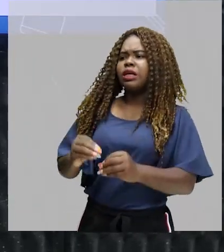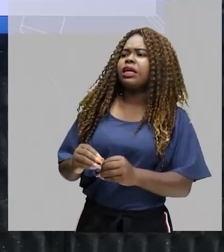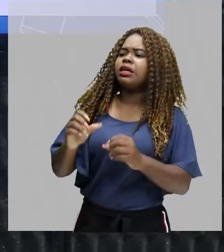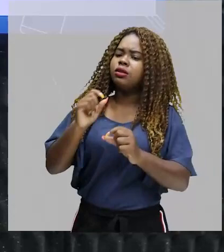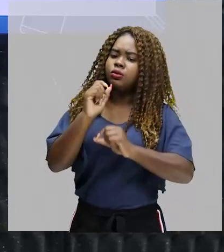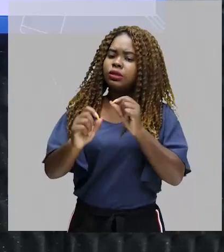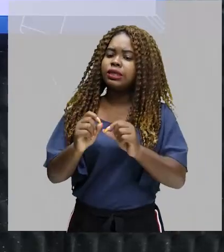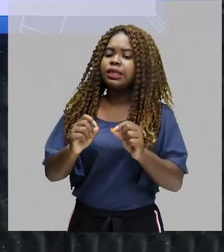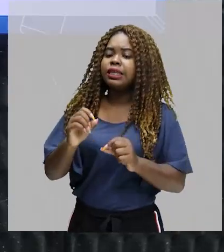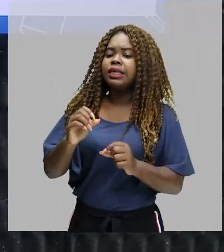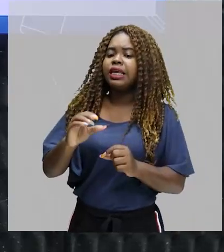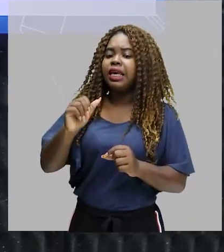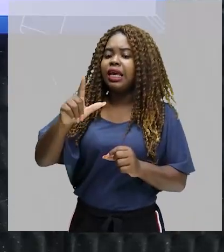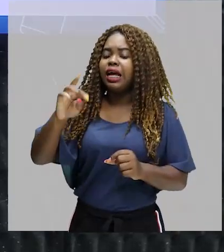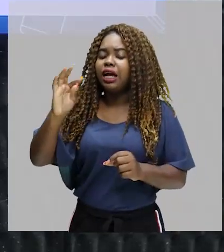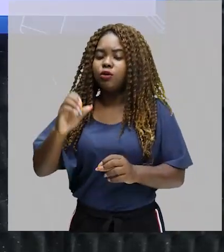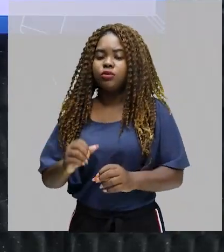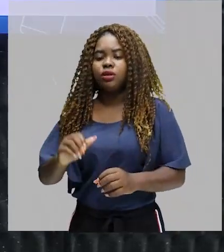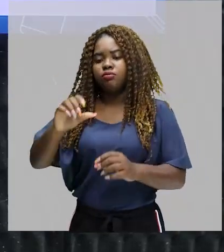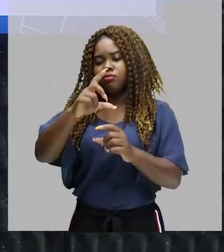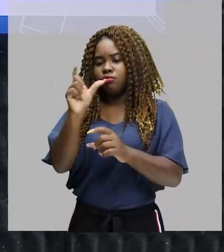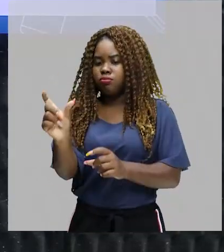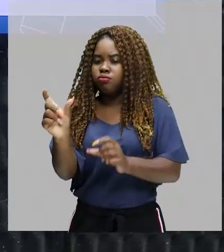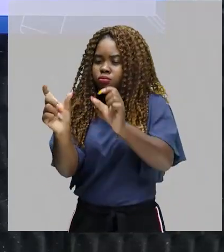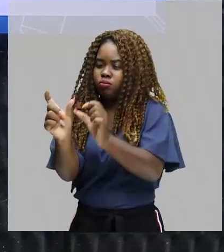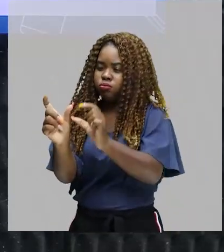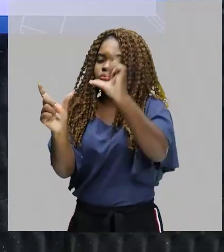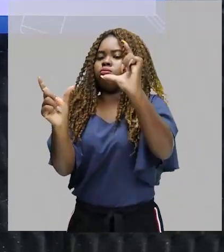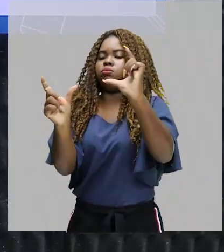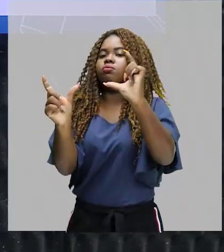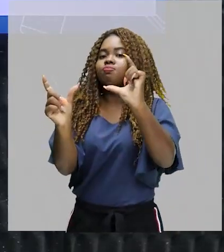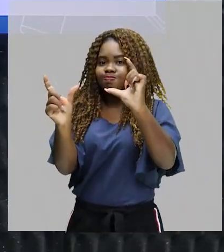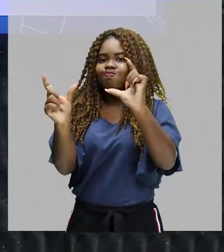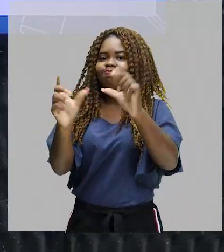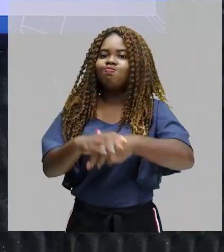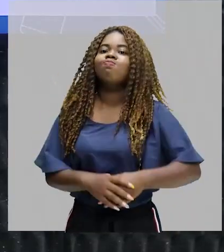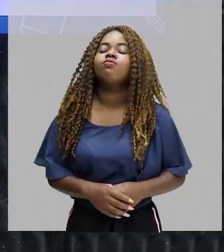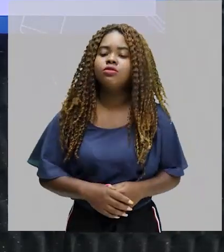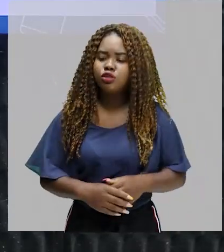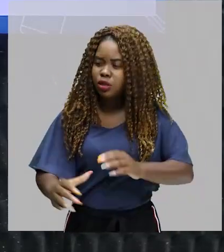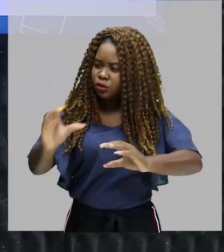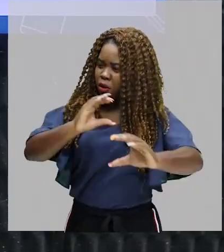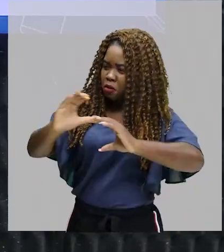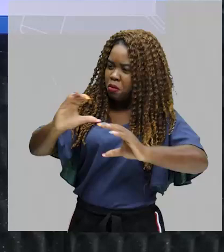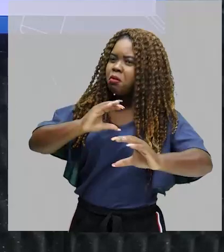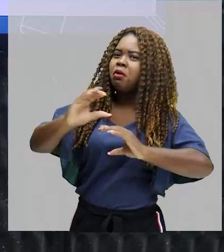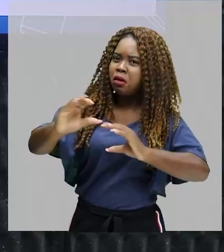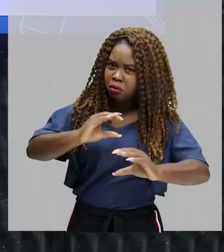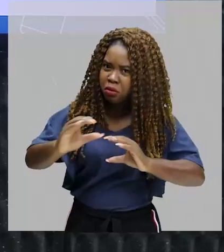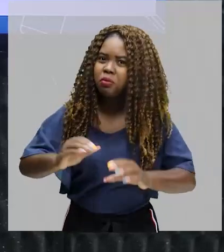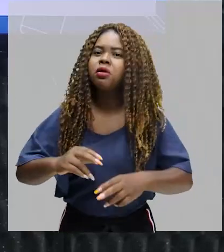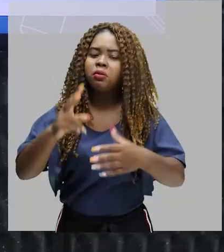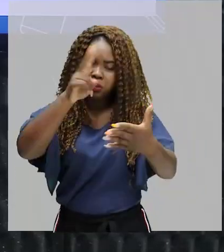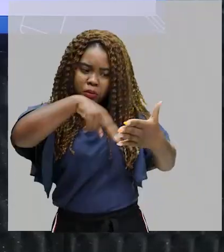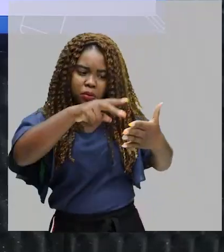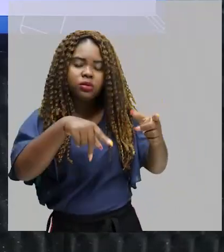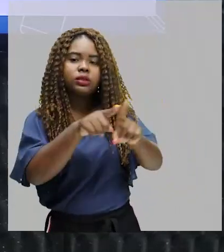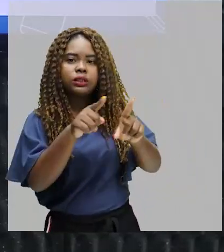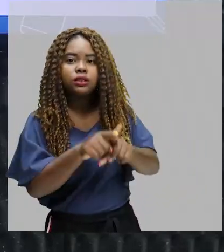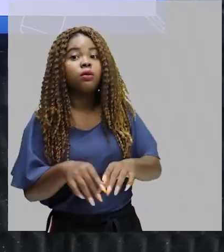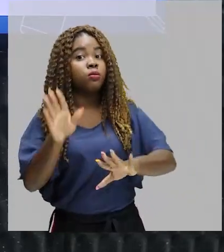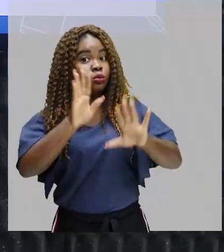minúsculas. Então, tudo isso traz uma comunicação para o leitor também. Inclusive, muito cuidado quando vocês estiverem trocando